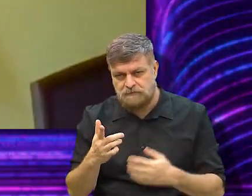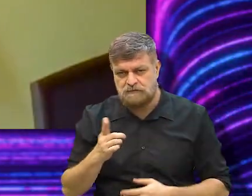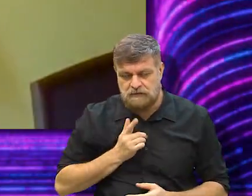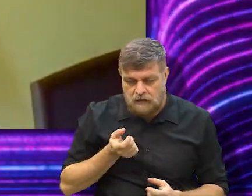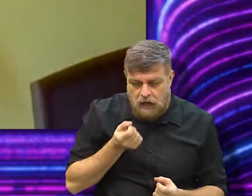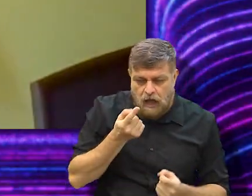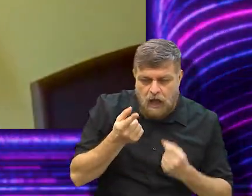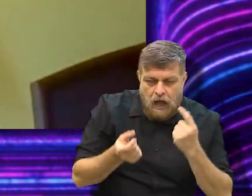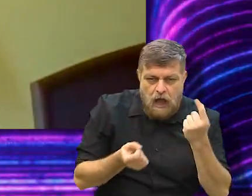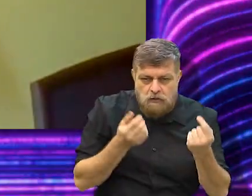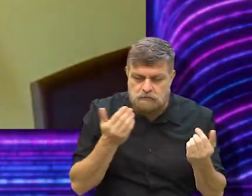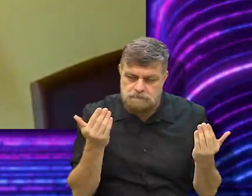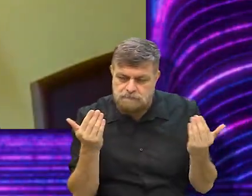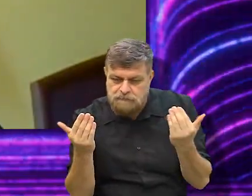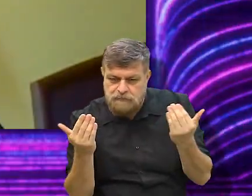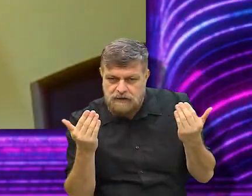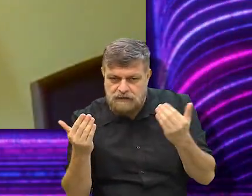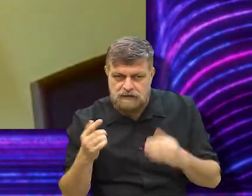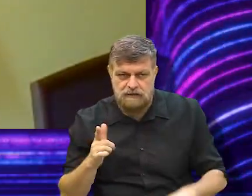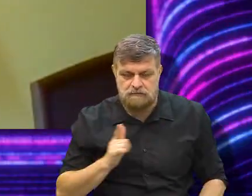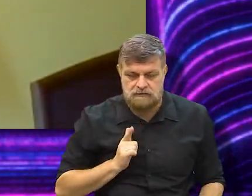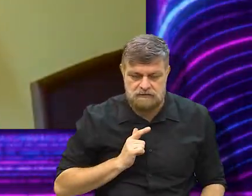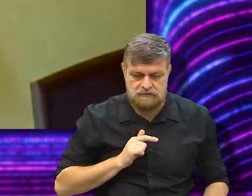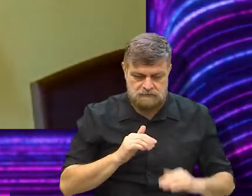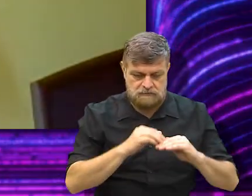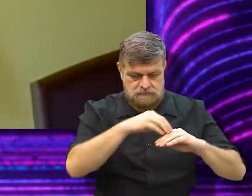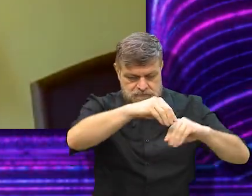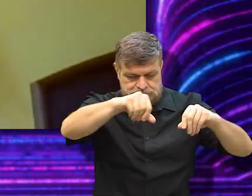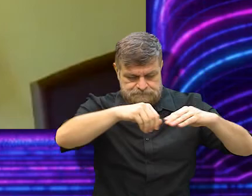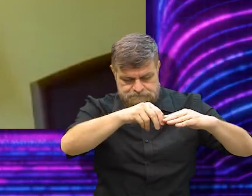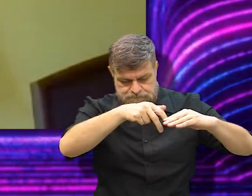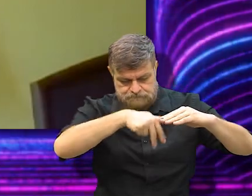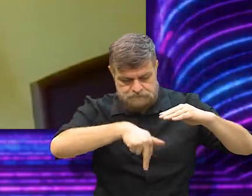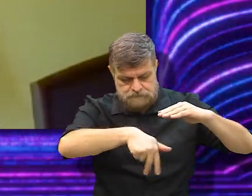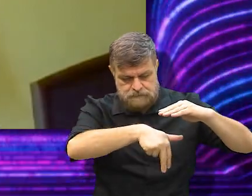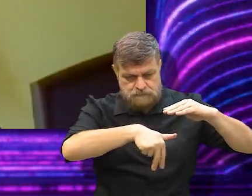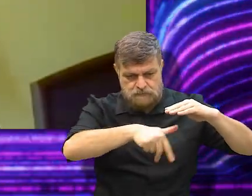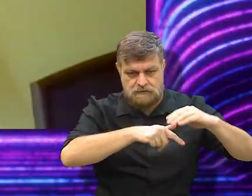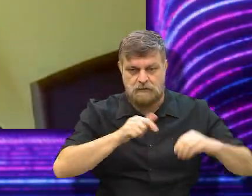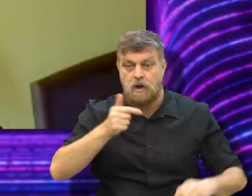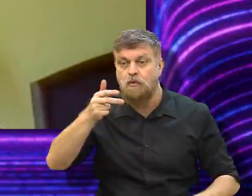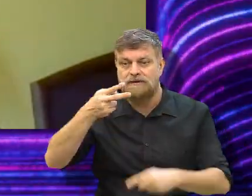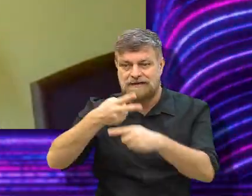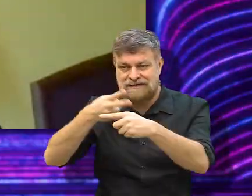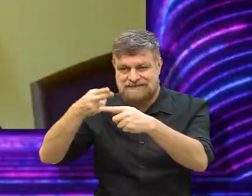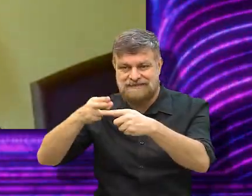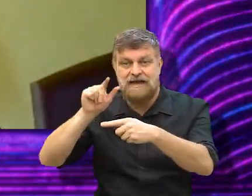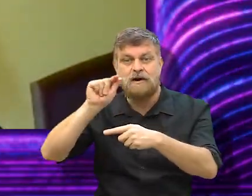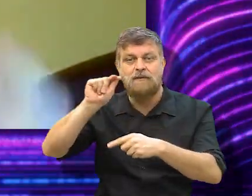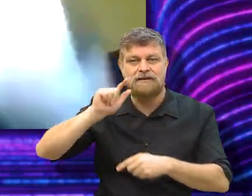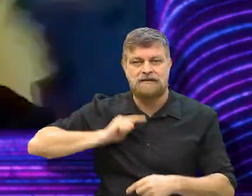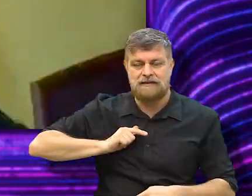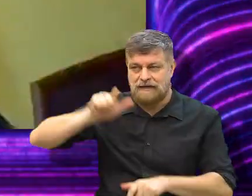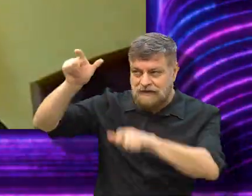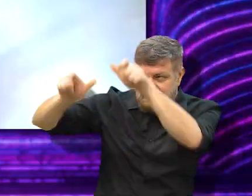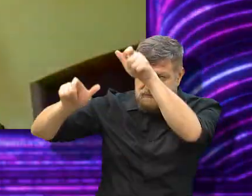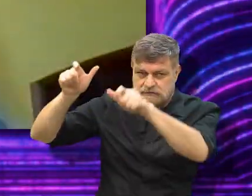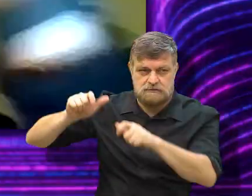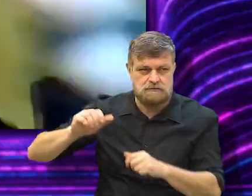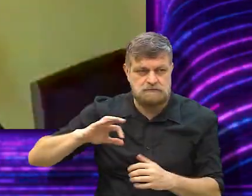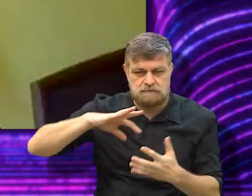Mas eu acho que tem alguns paralelos. A diferença é que isso, né? Se eu optei por colocar as pessoas no subterrâneo, o The 100 opta por colocar as pessoas, né?